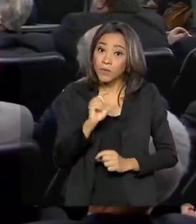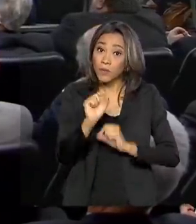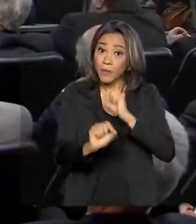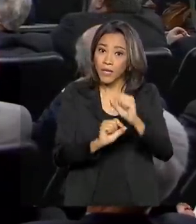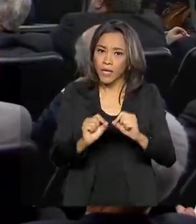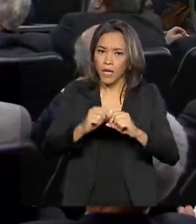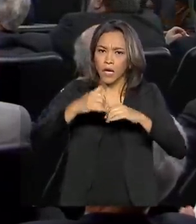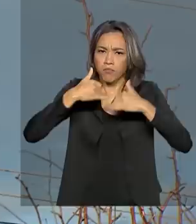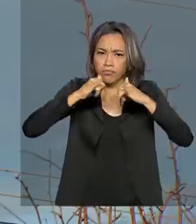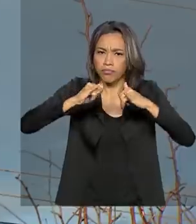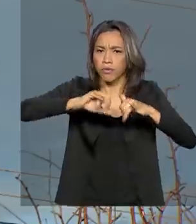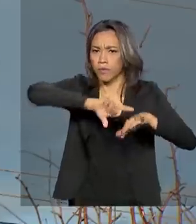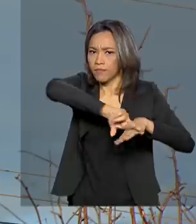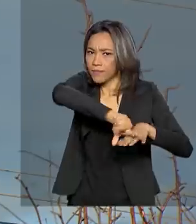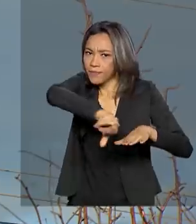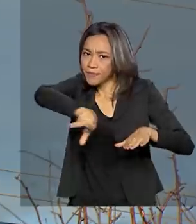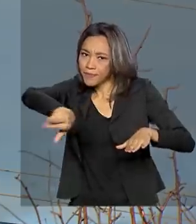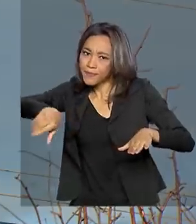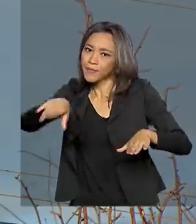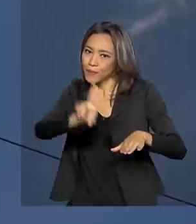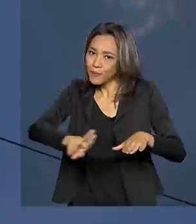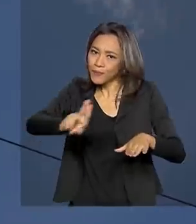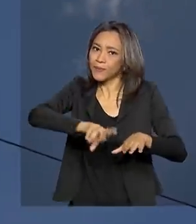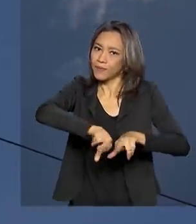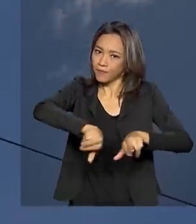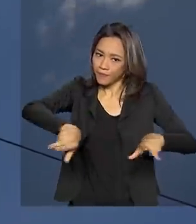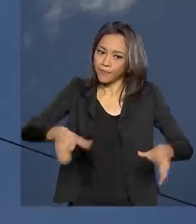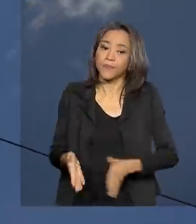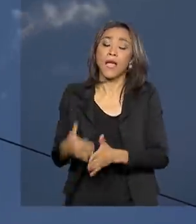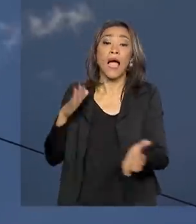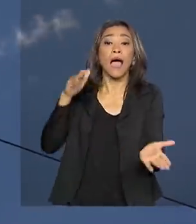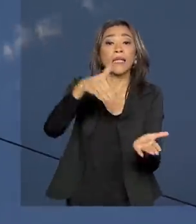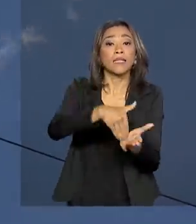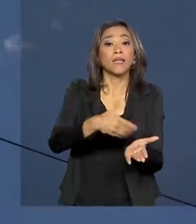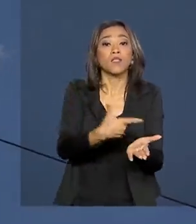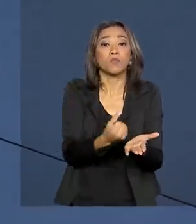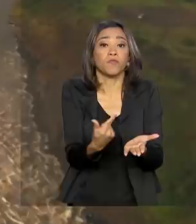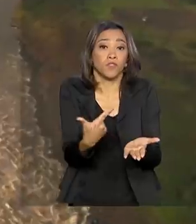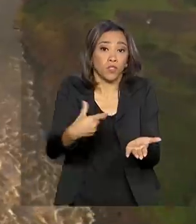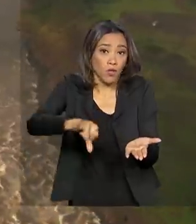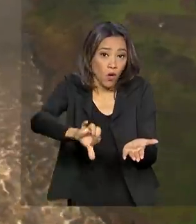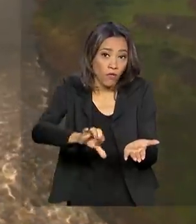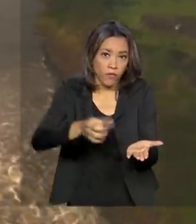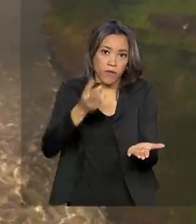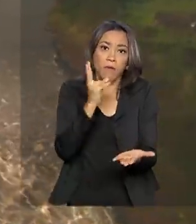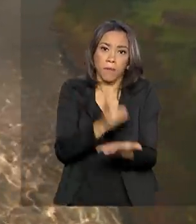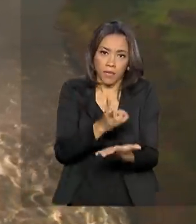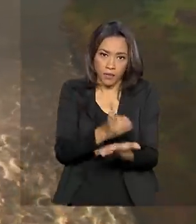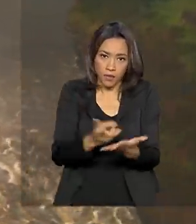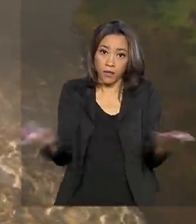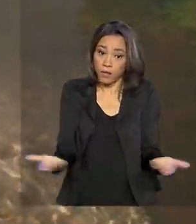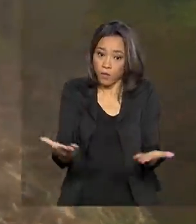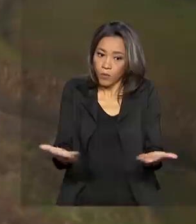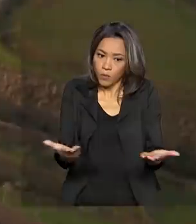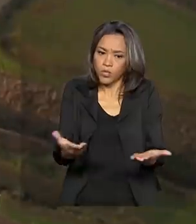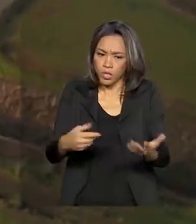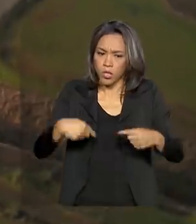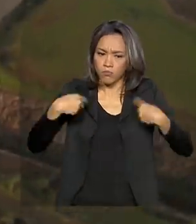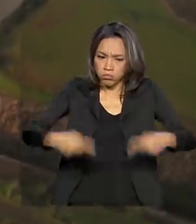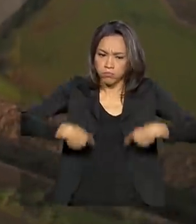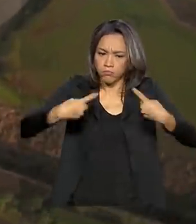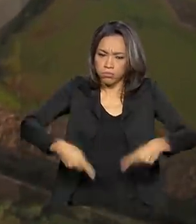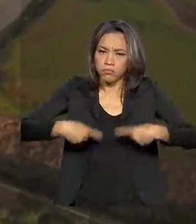renovável. Até 2029, o Brasil manterá a tendência atual de produzir energia elétrica, tendo como